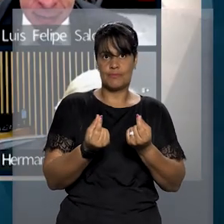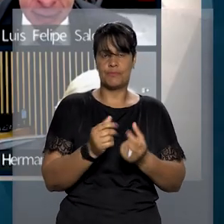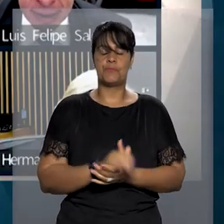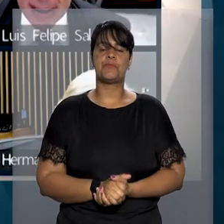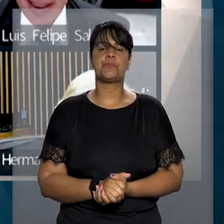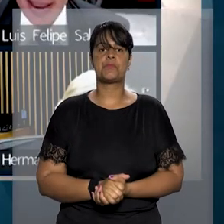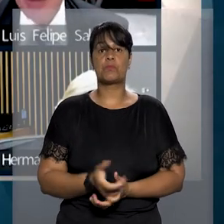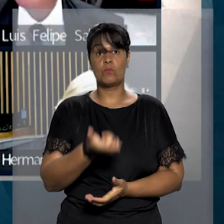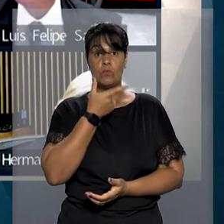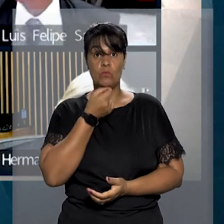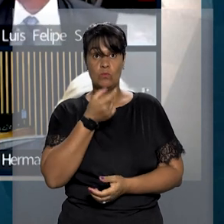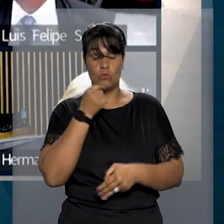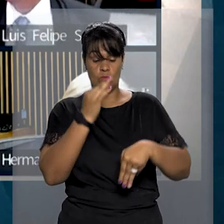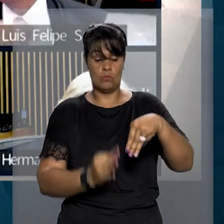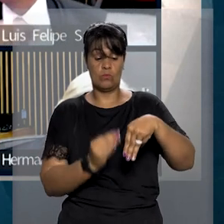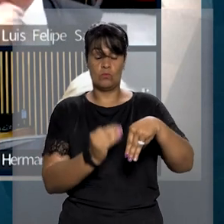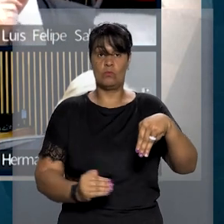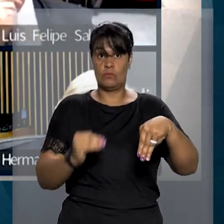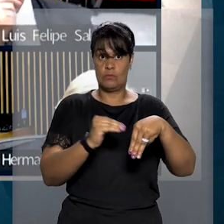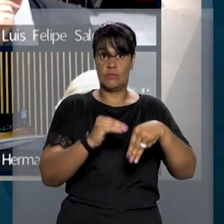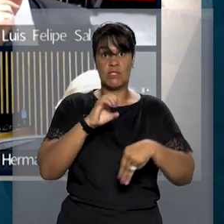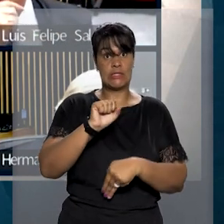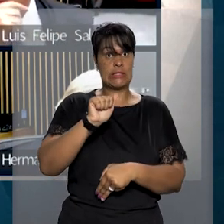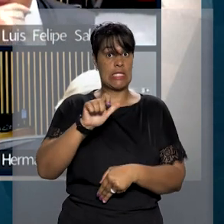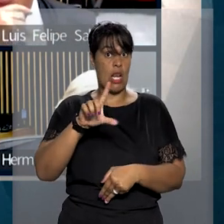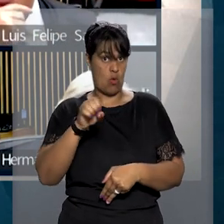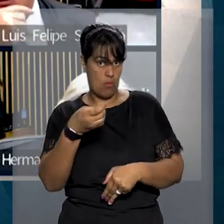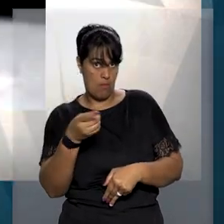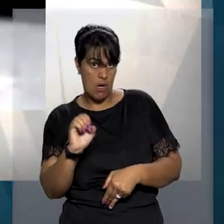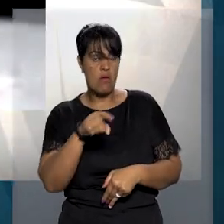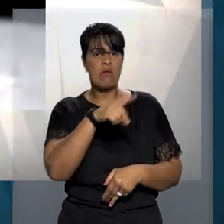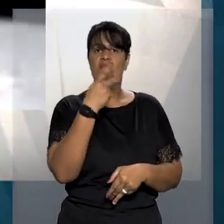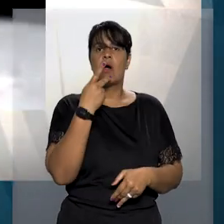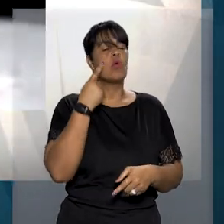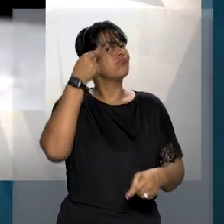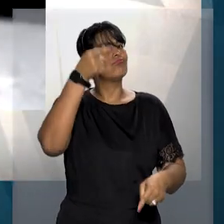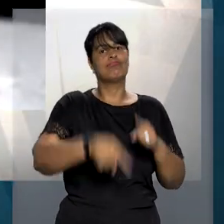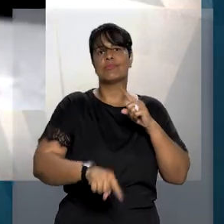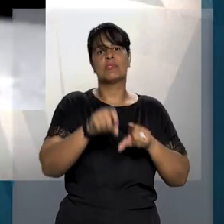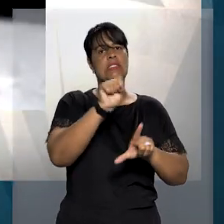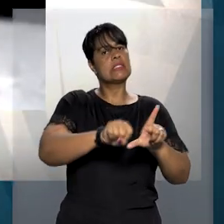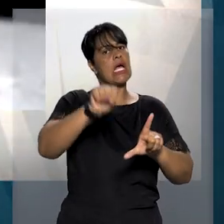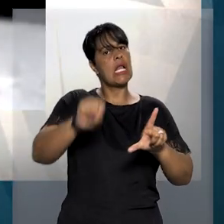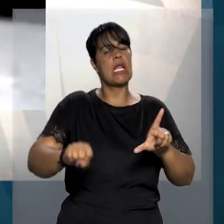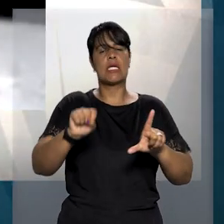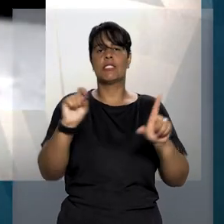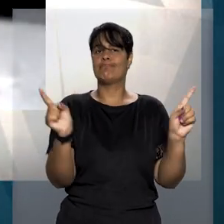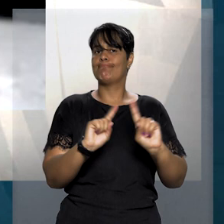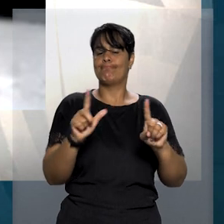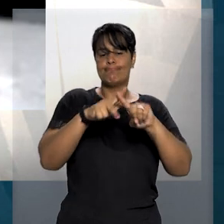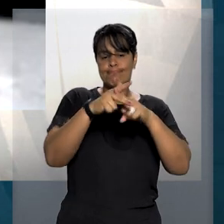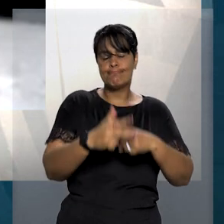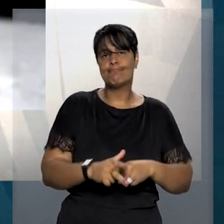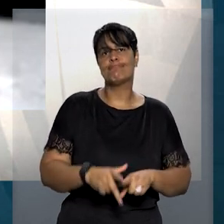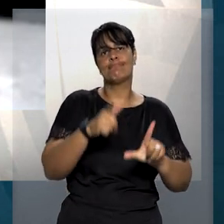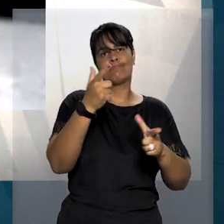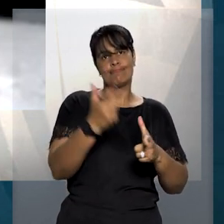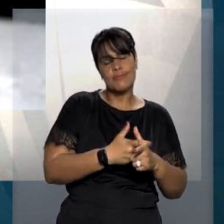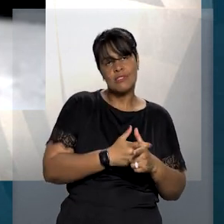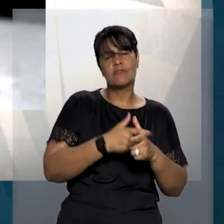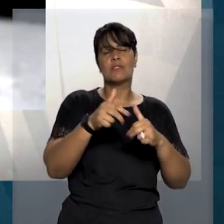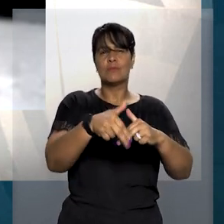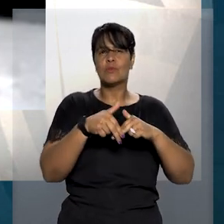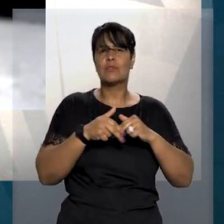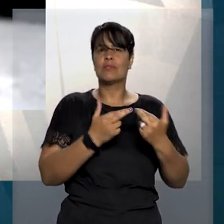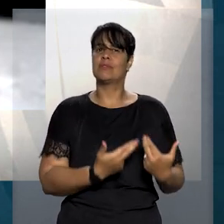processo, o ministro Luiz Felipe Salomão, apontou diversos motivos pelos quais não considera Selic adequada para a correção de dívidas decorrentes